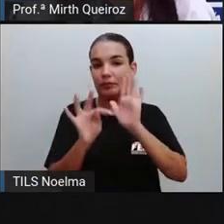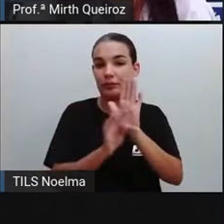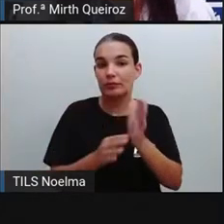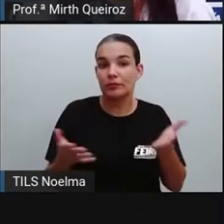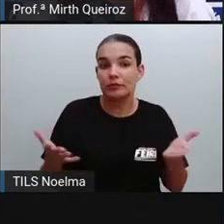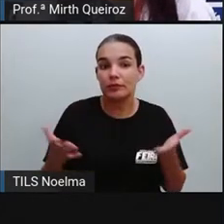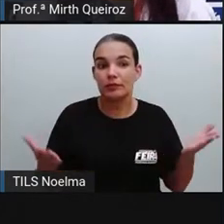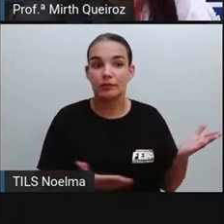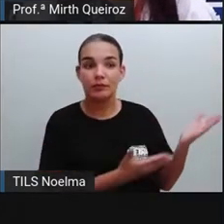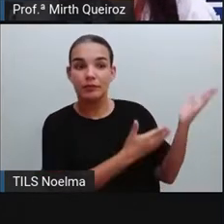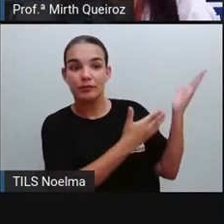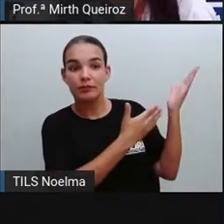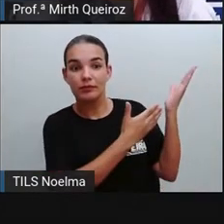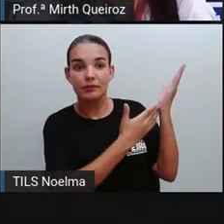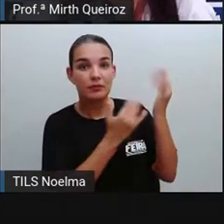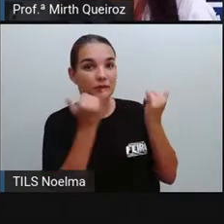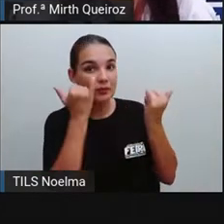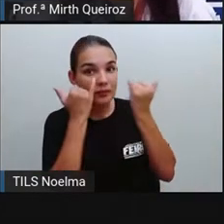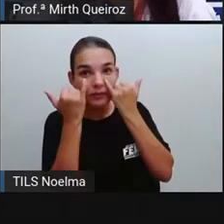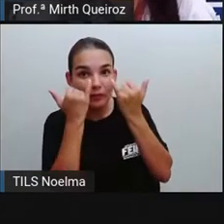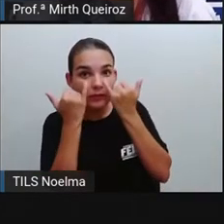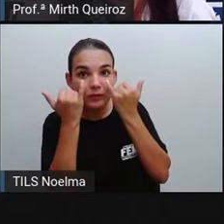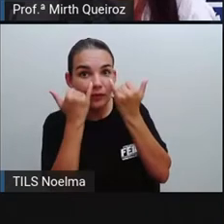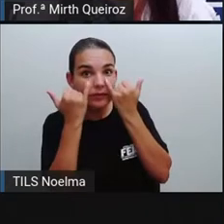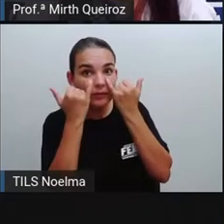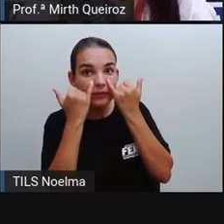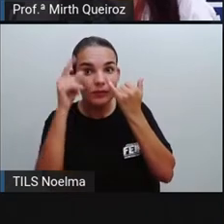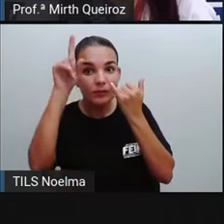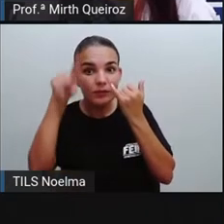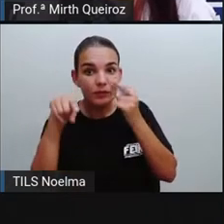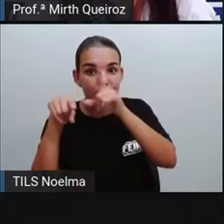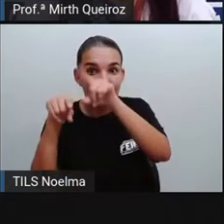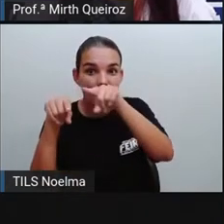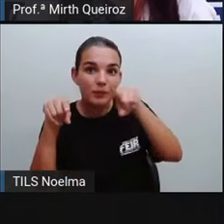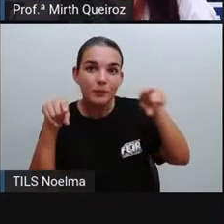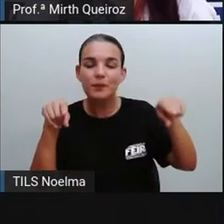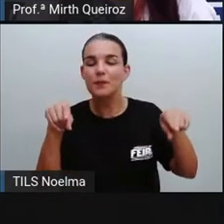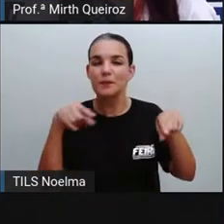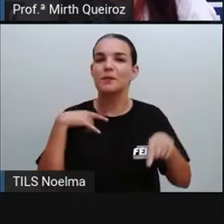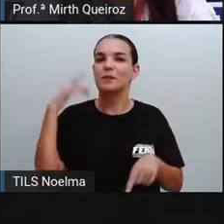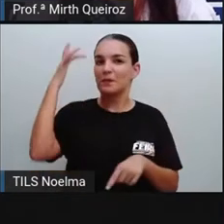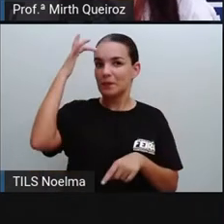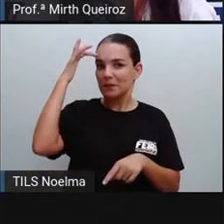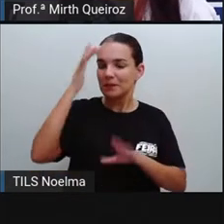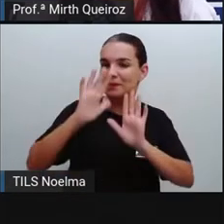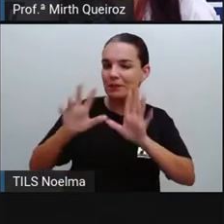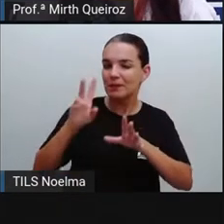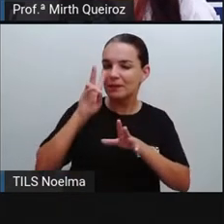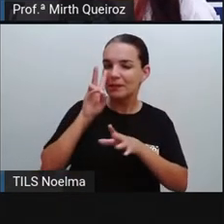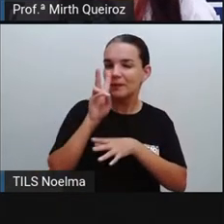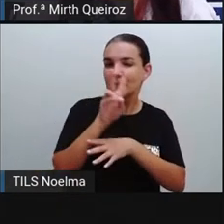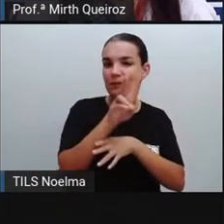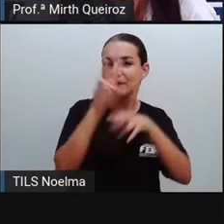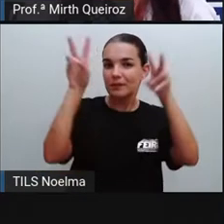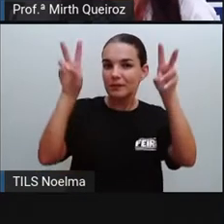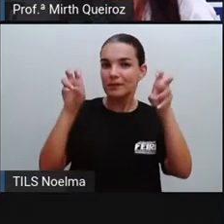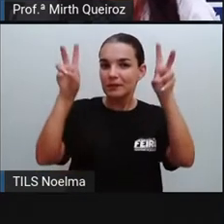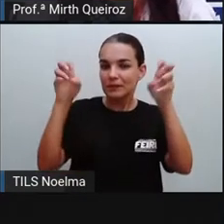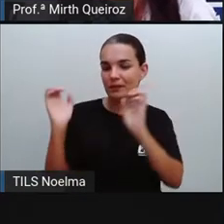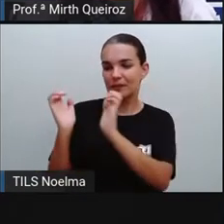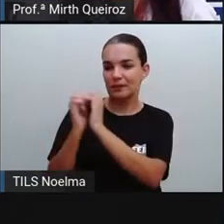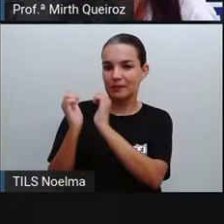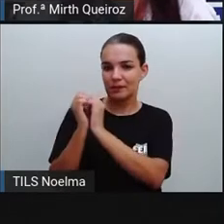infográfico. Vocês já ouviram falar nessa palavra? Tenho certeza que vocês já viram esse tipo de gênero textual,